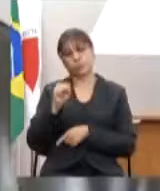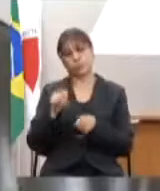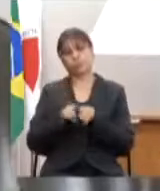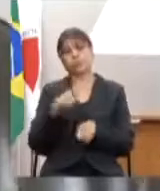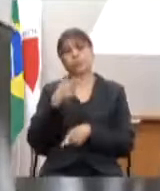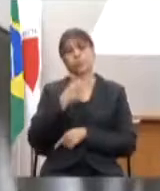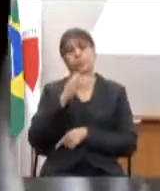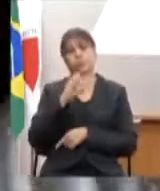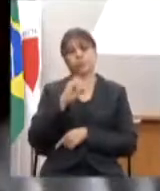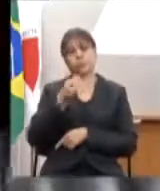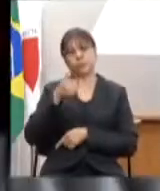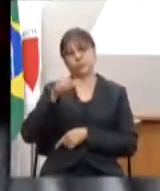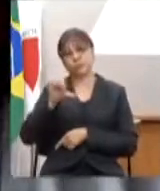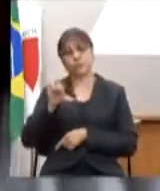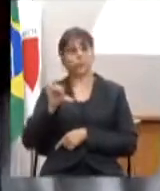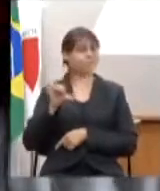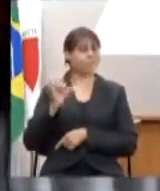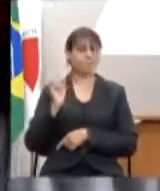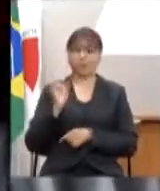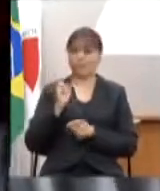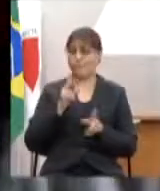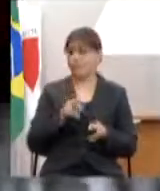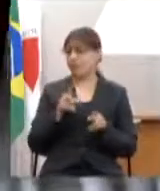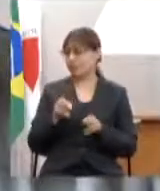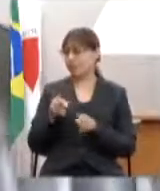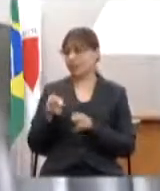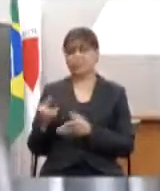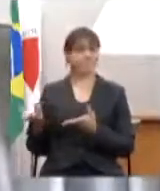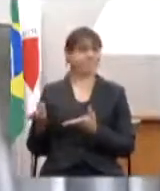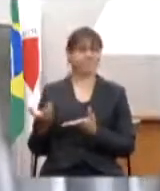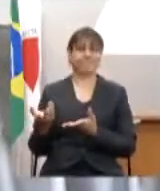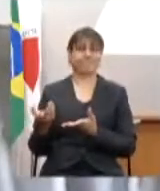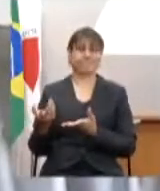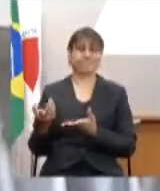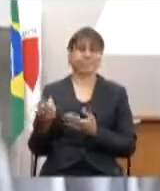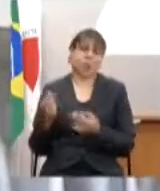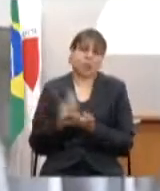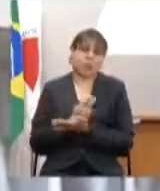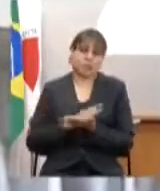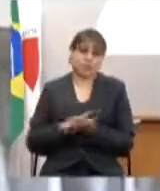a mesma questão né também é